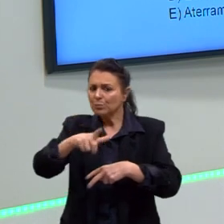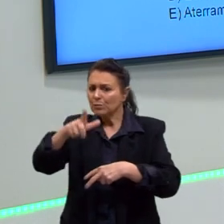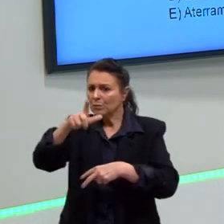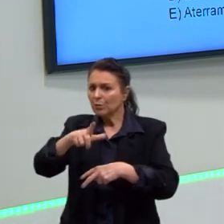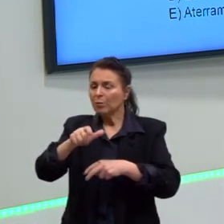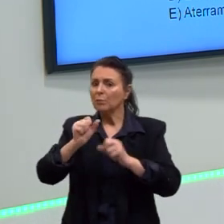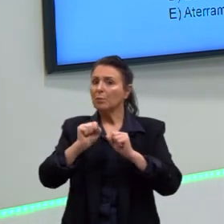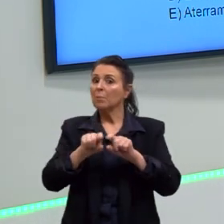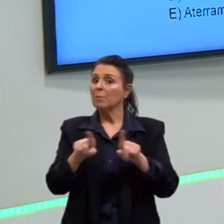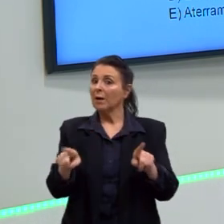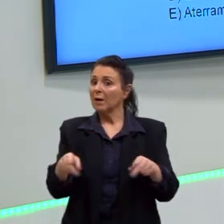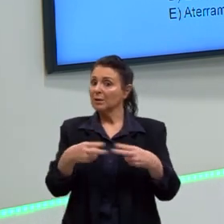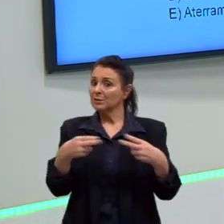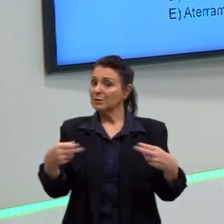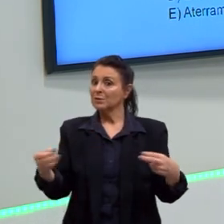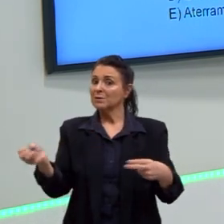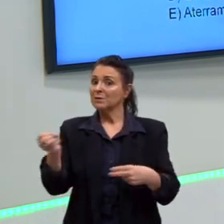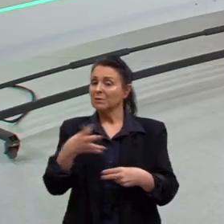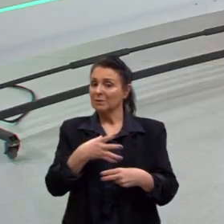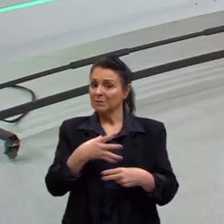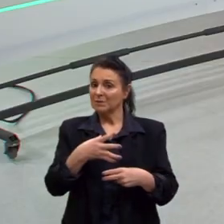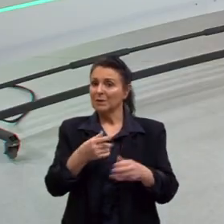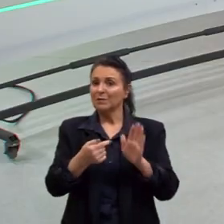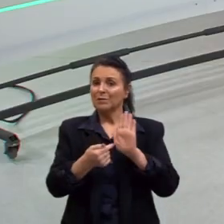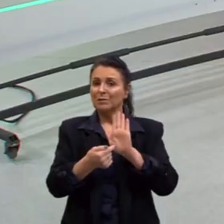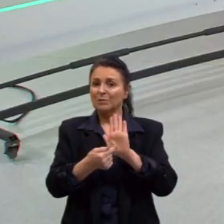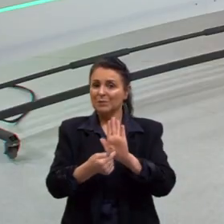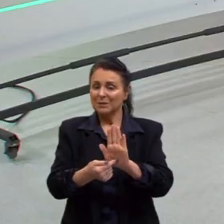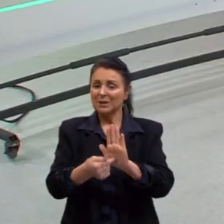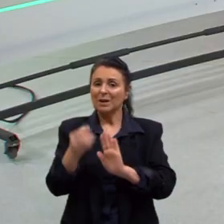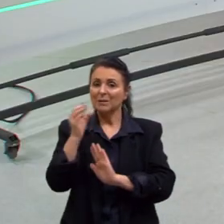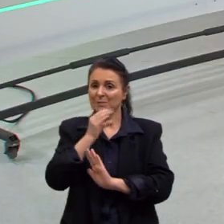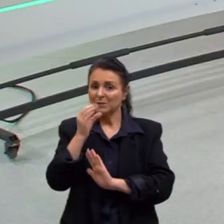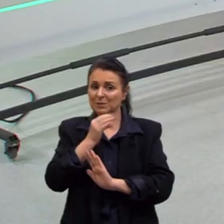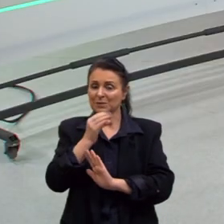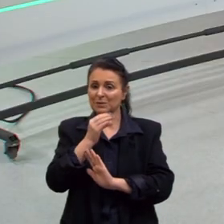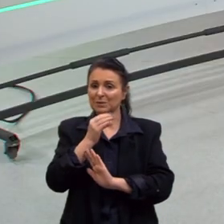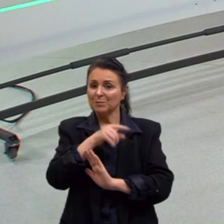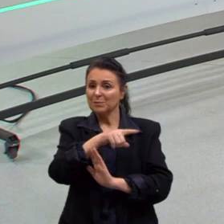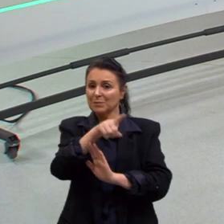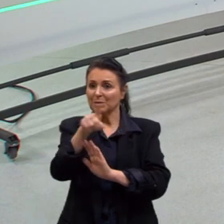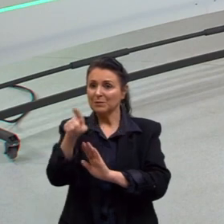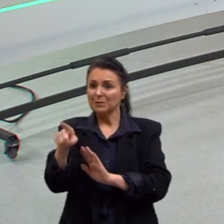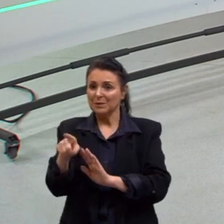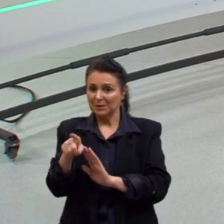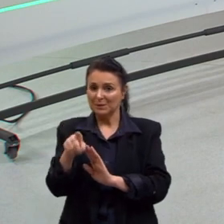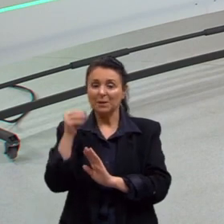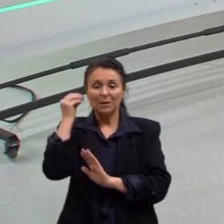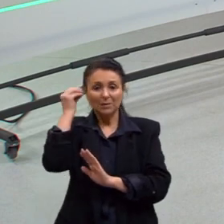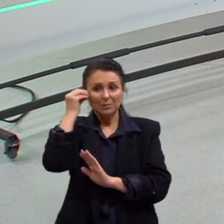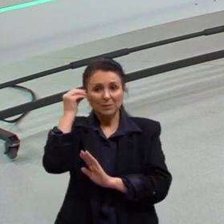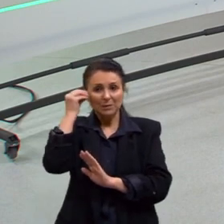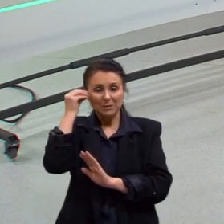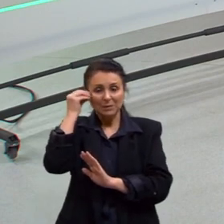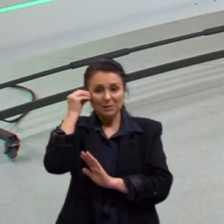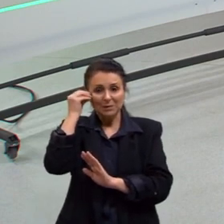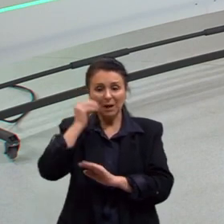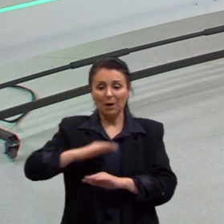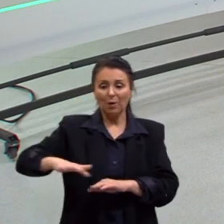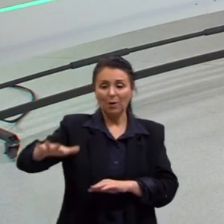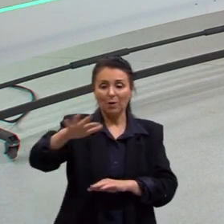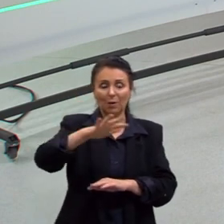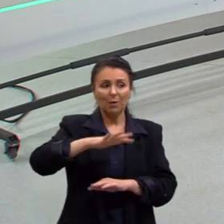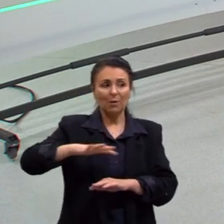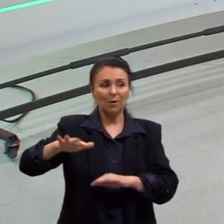de aparecer coisas novas. Certo? Vou só mostrar rapidinho para vocês aqui um simulador referente ao campo elétrico.